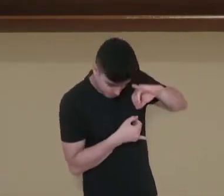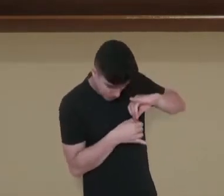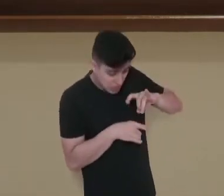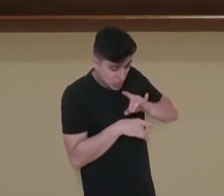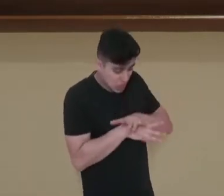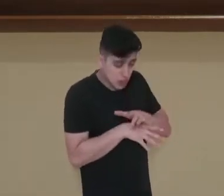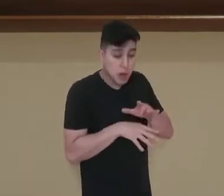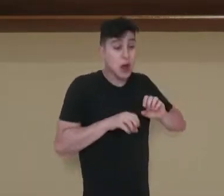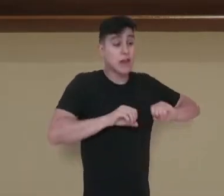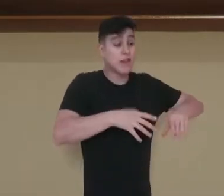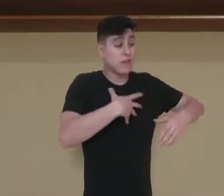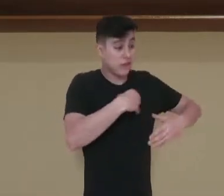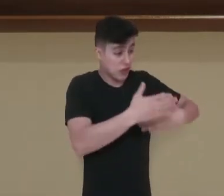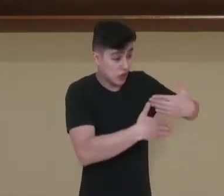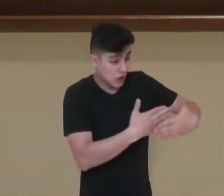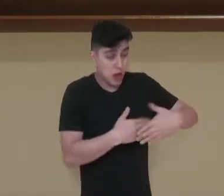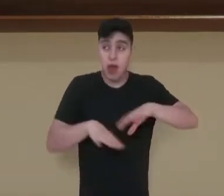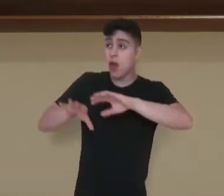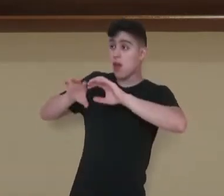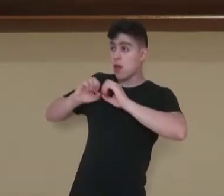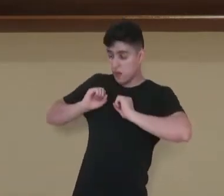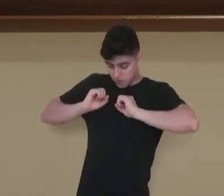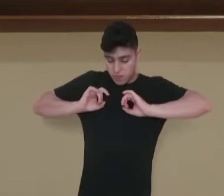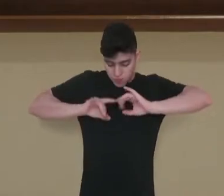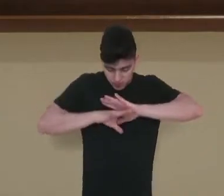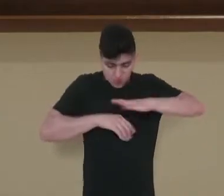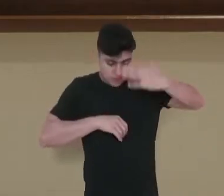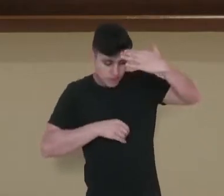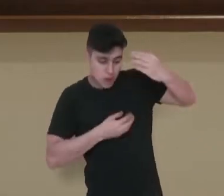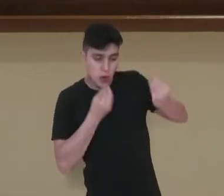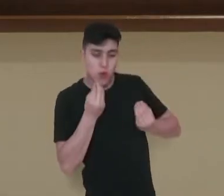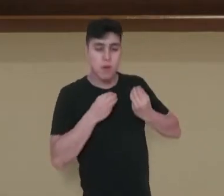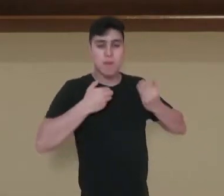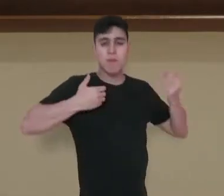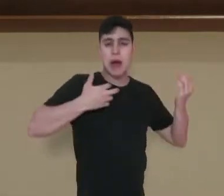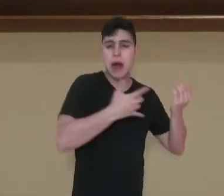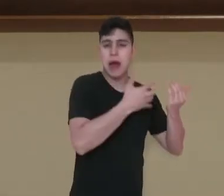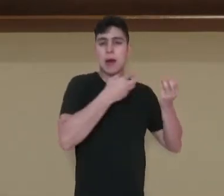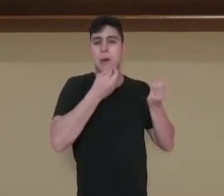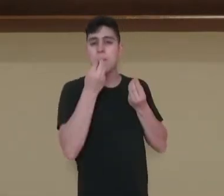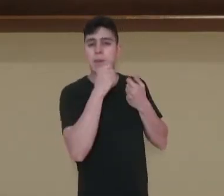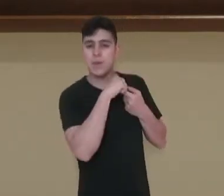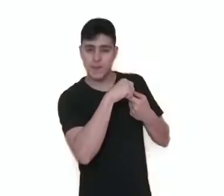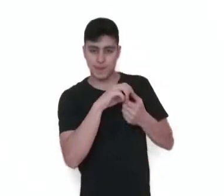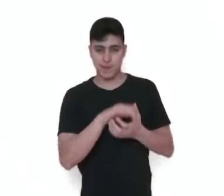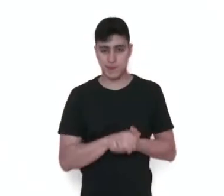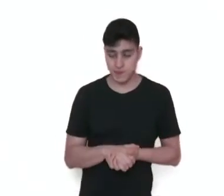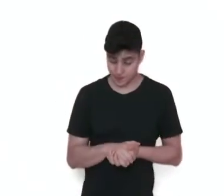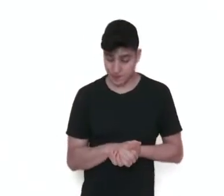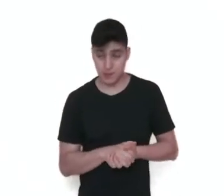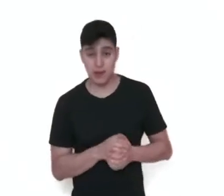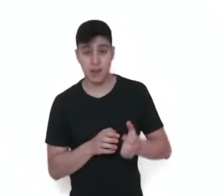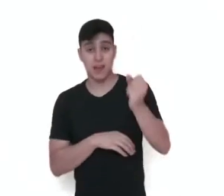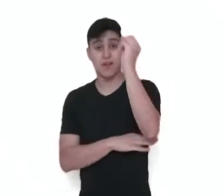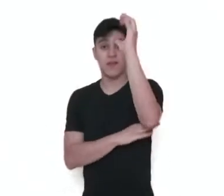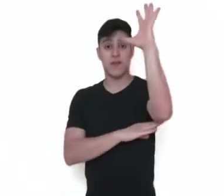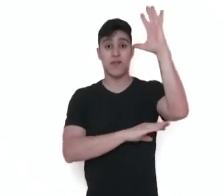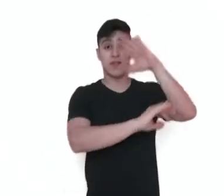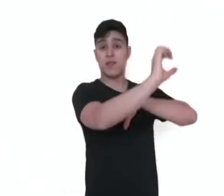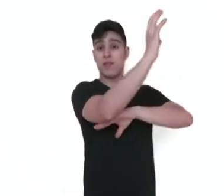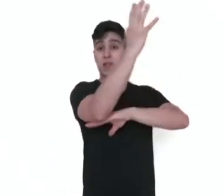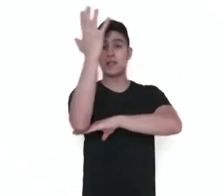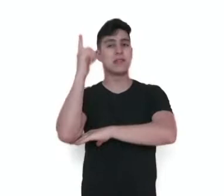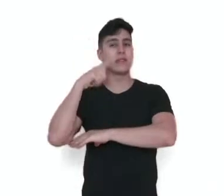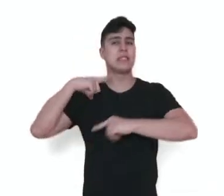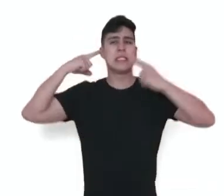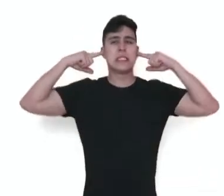geração e ensinavam também a tocar. Me acompanhe. A paisagem sonora da floresta inspirou o surgimento de